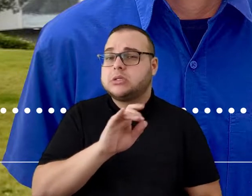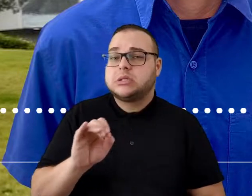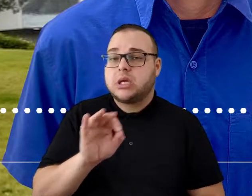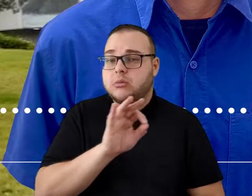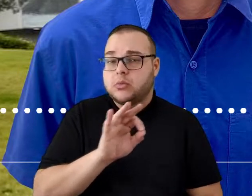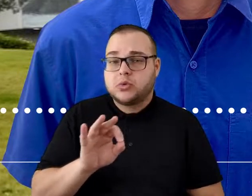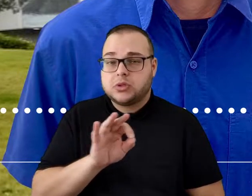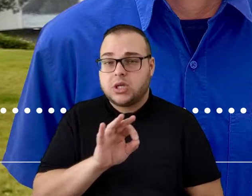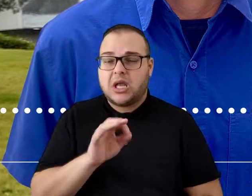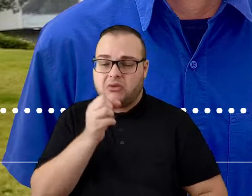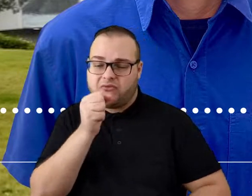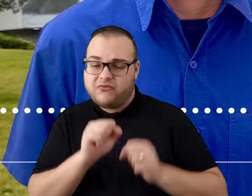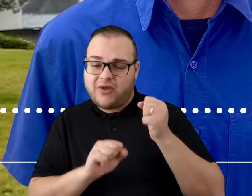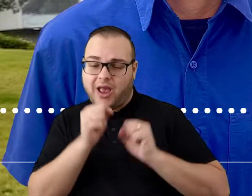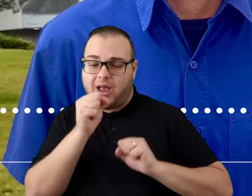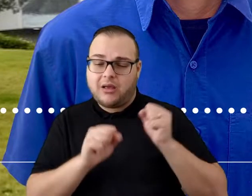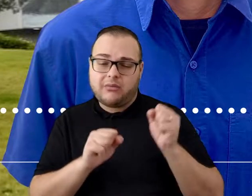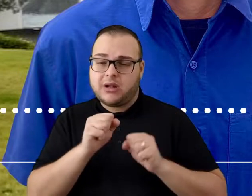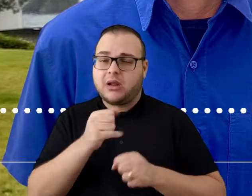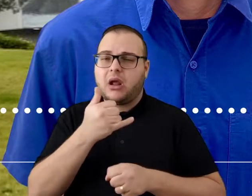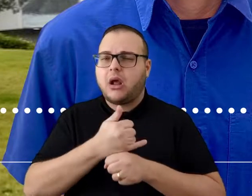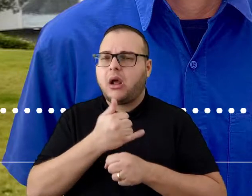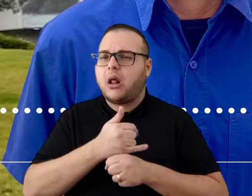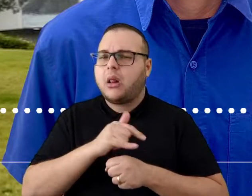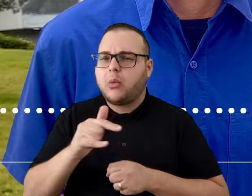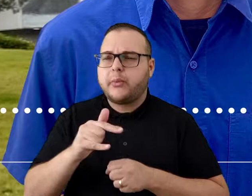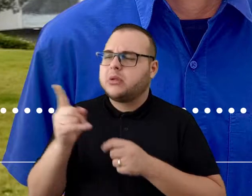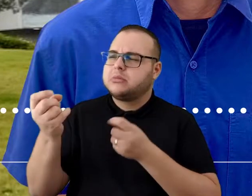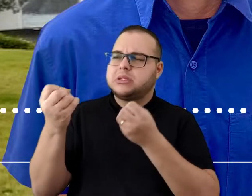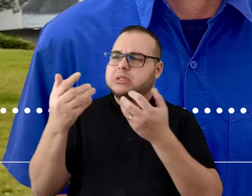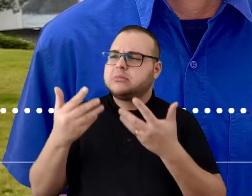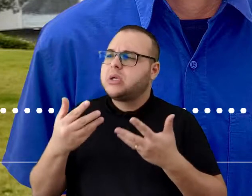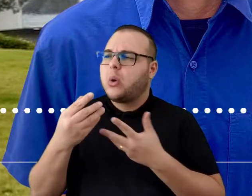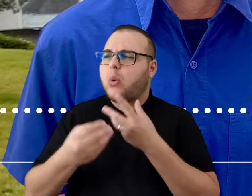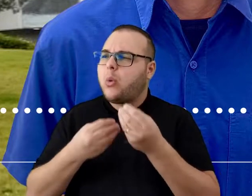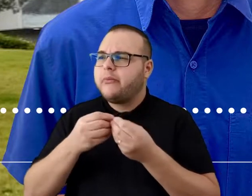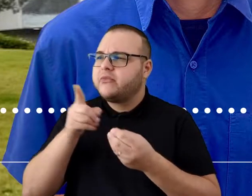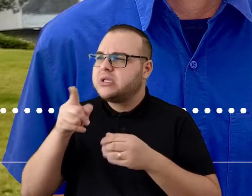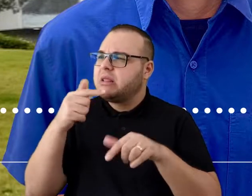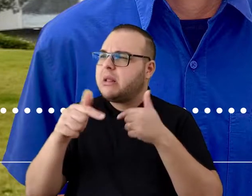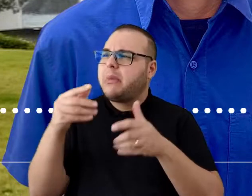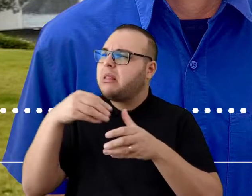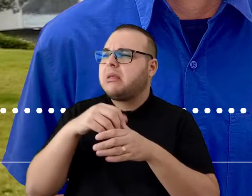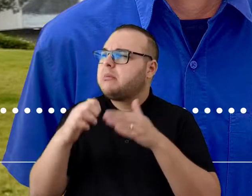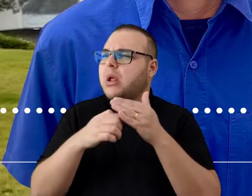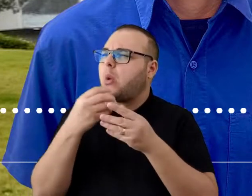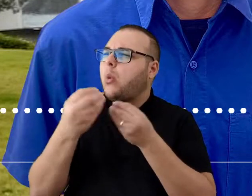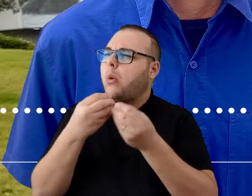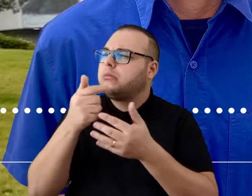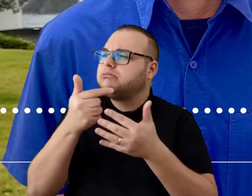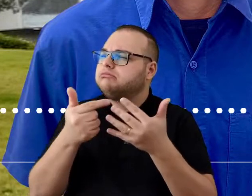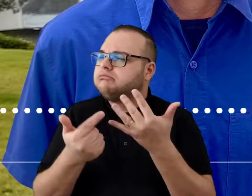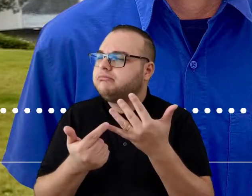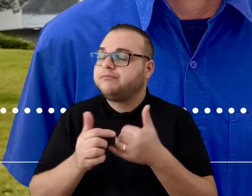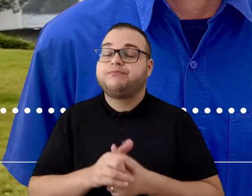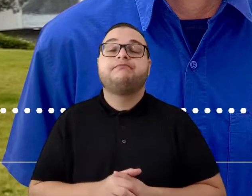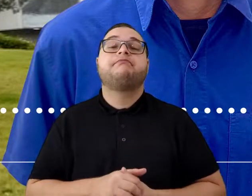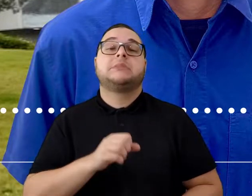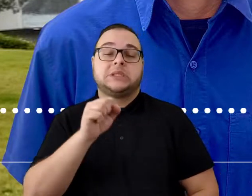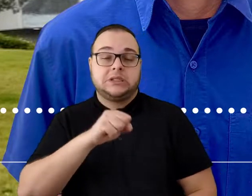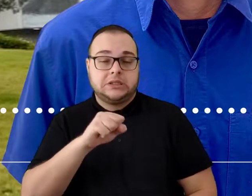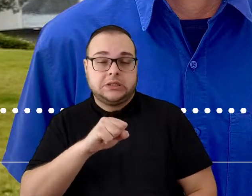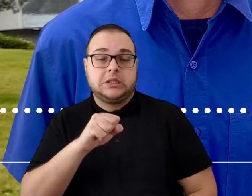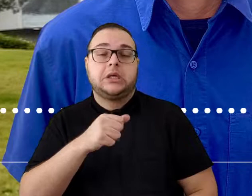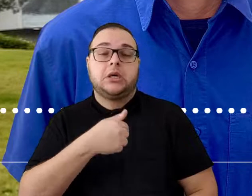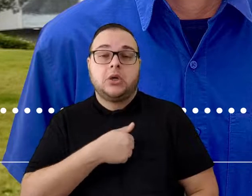na fábrica de alumínio. Micaele, conta um pouco para a gente sobre a sua função na empresa hoje. Então, Ludi, atualmente